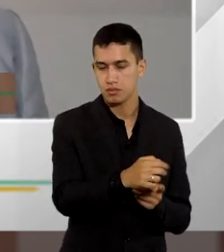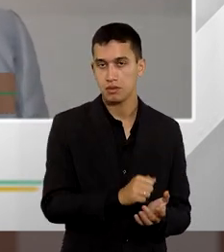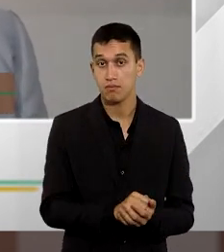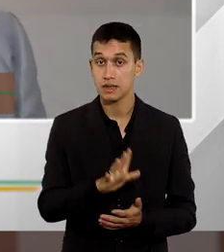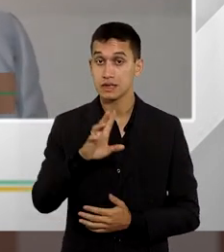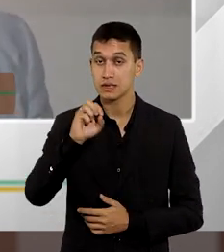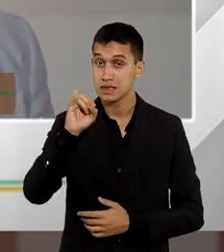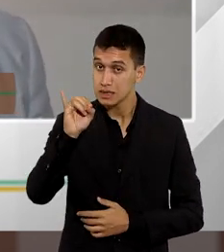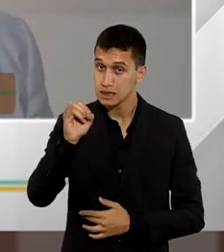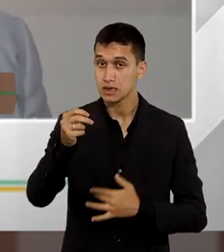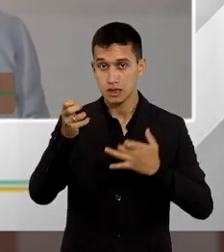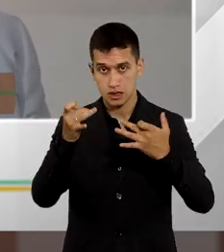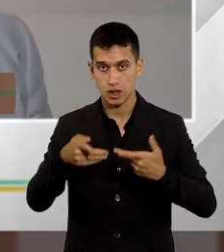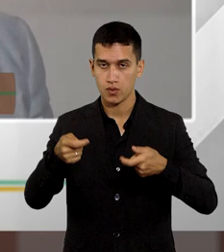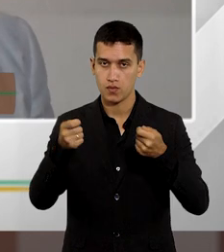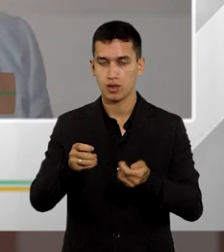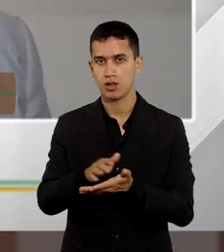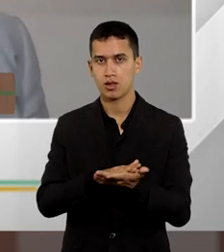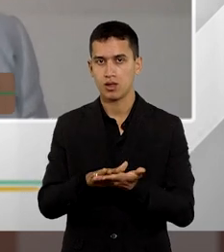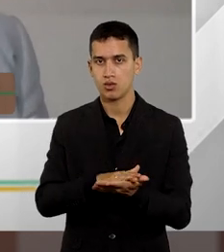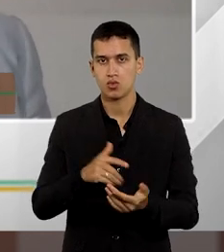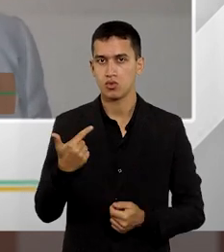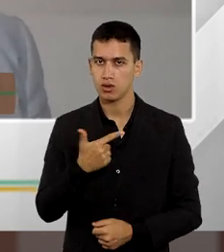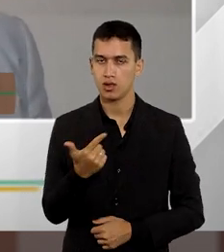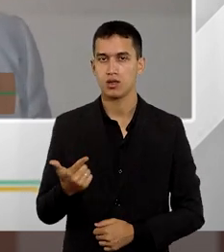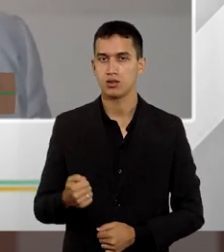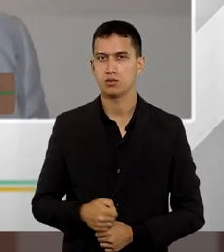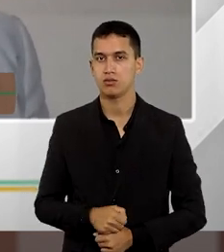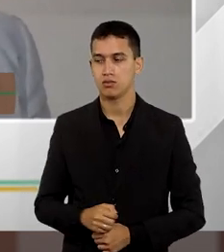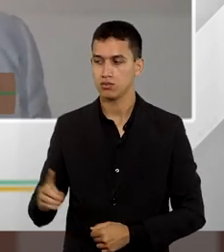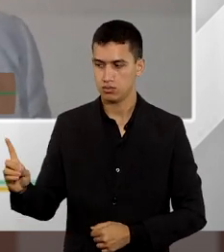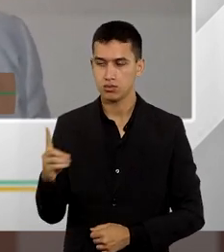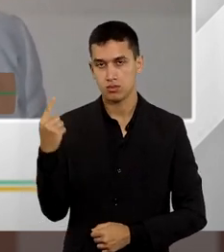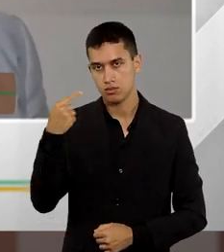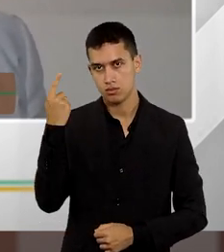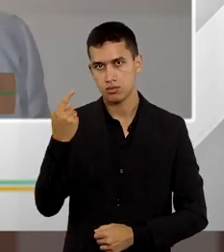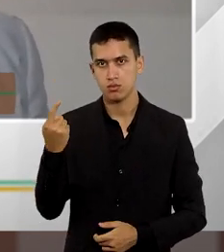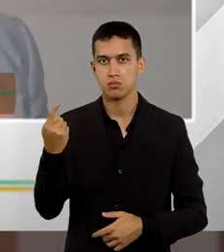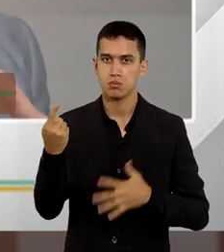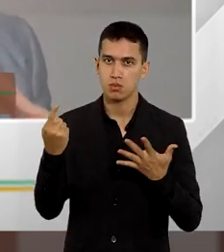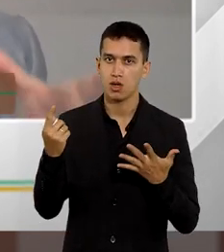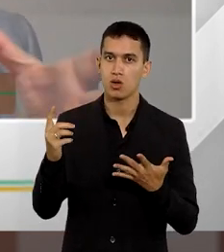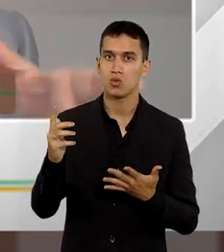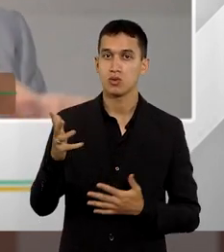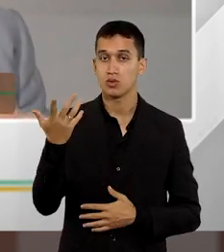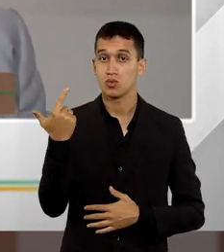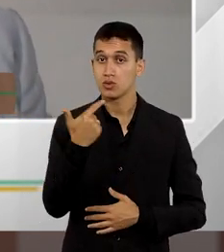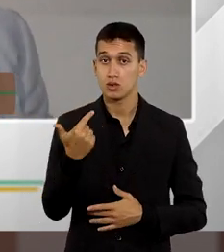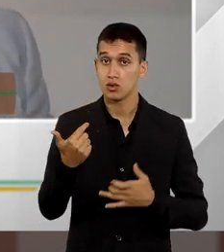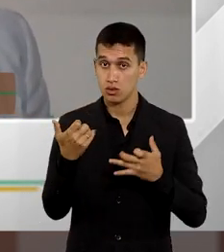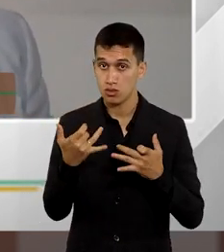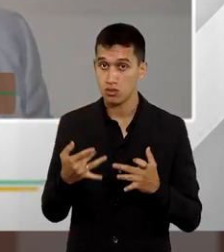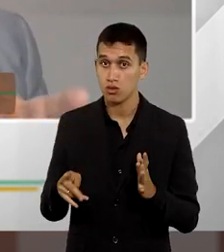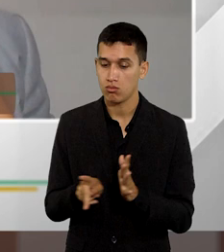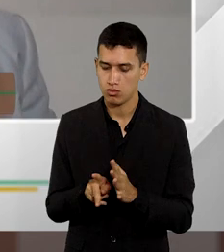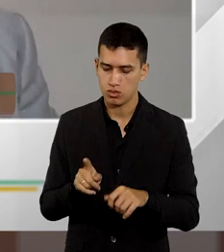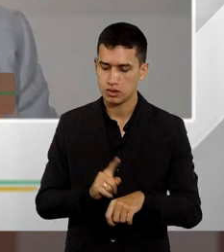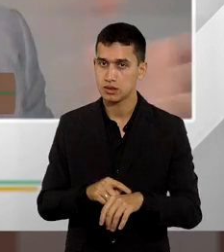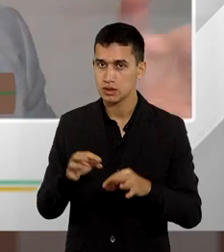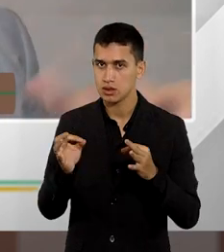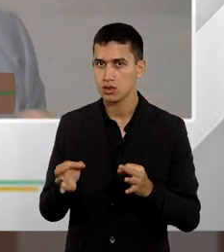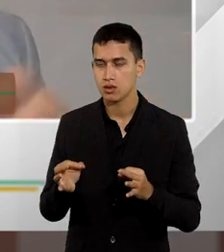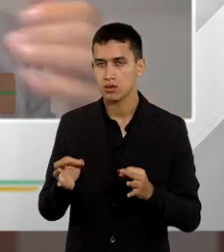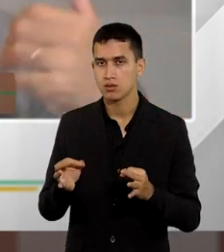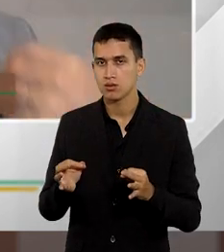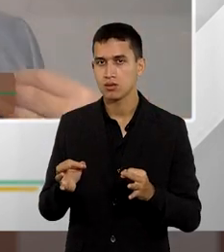fixada, ou seja, não for fixada, e o advogado eventualmente não fizer a impugnação naquele momento adequado,